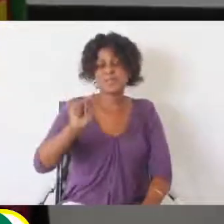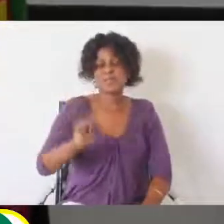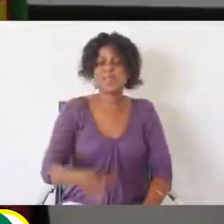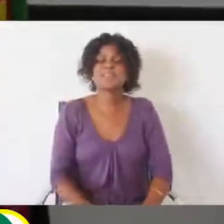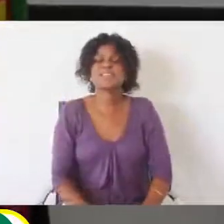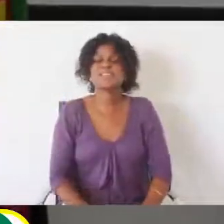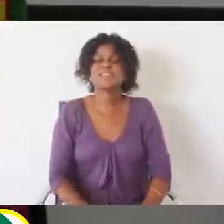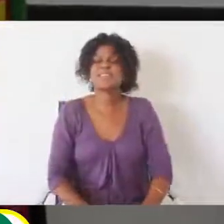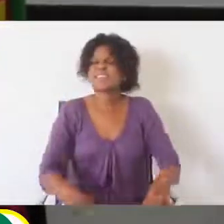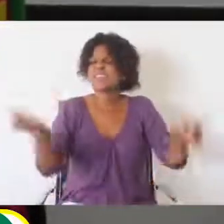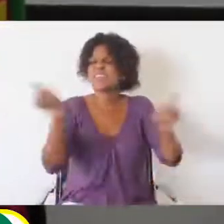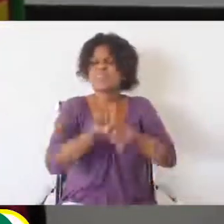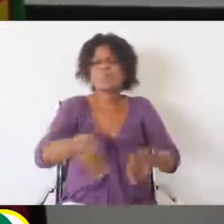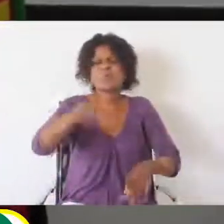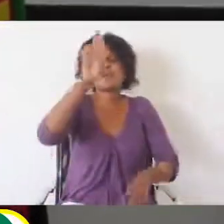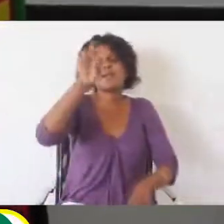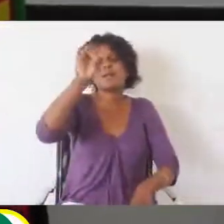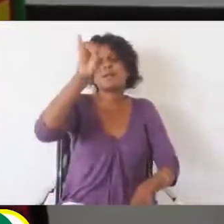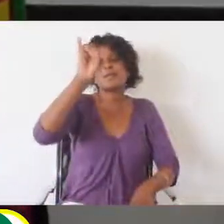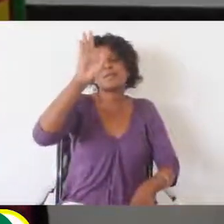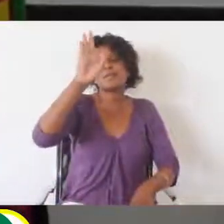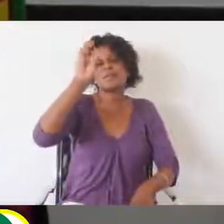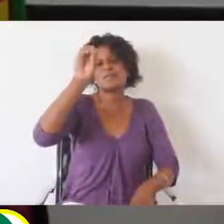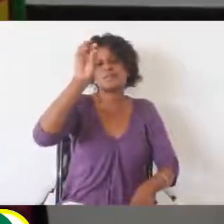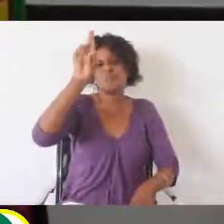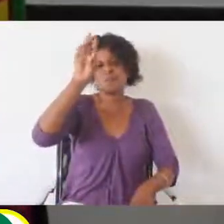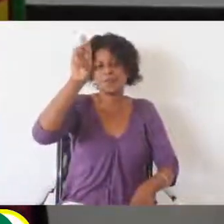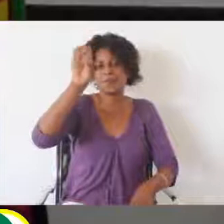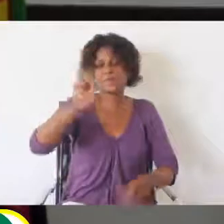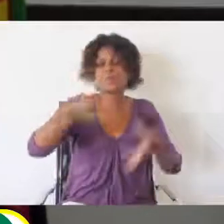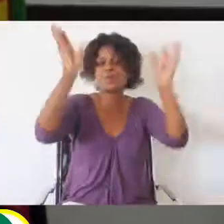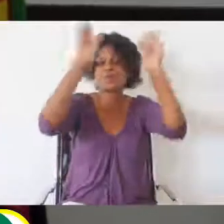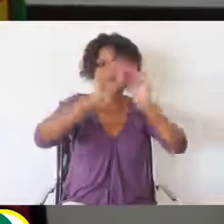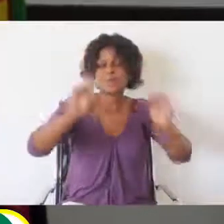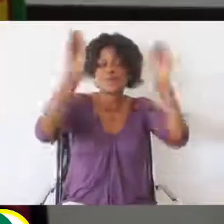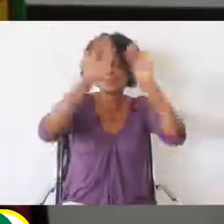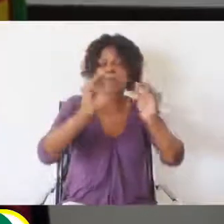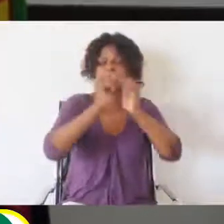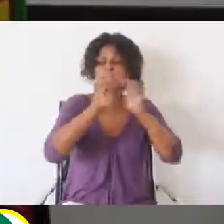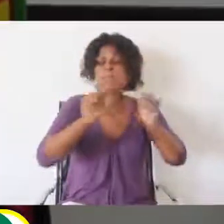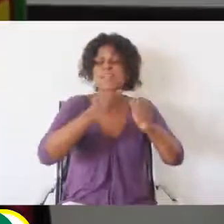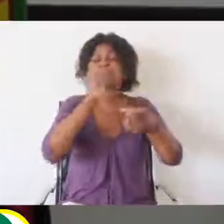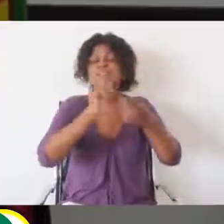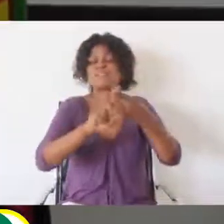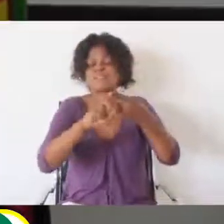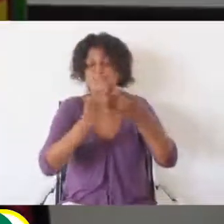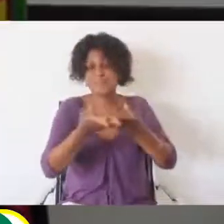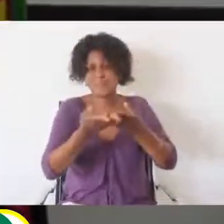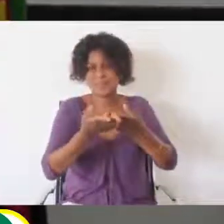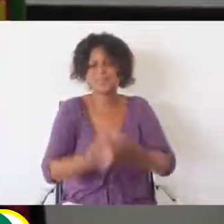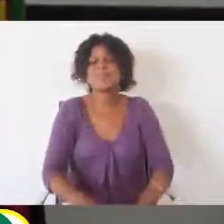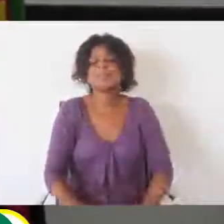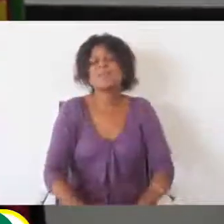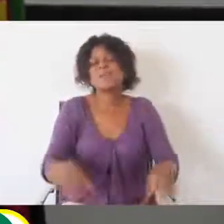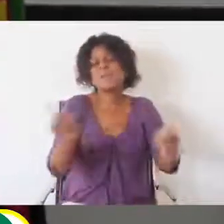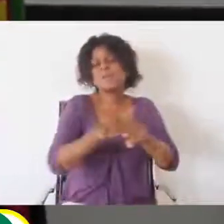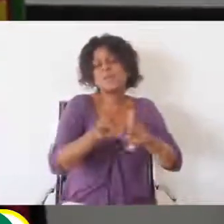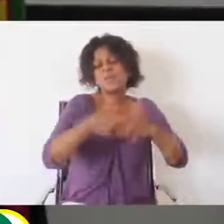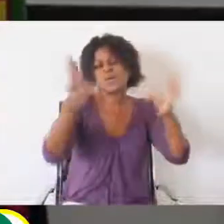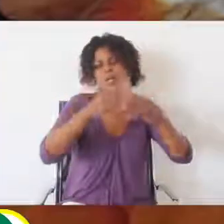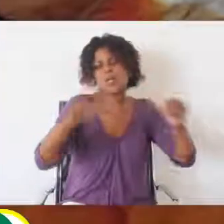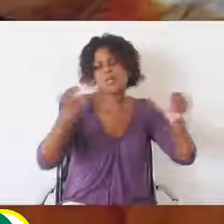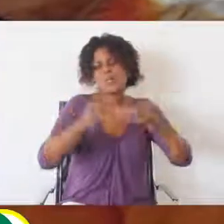uniforme dos nossos estudantes, mas também são um equipamento de